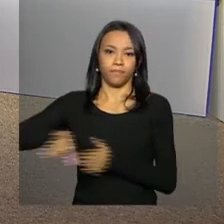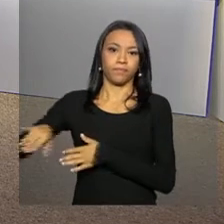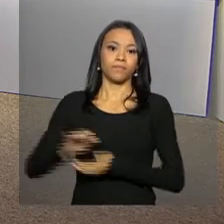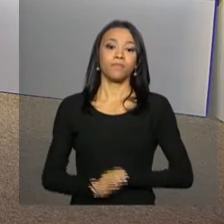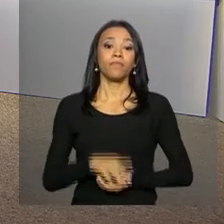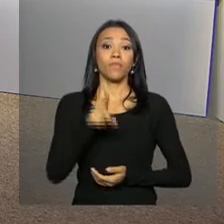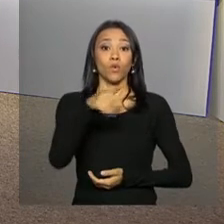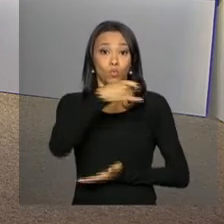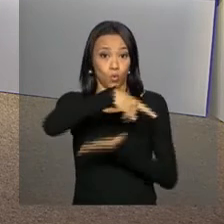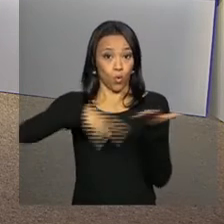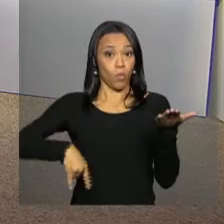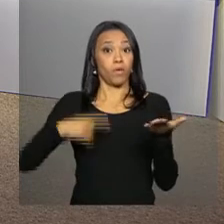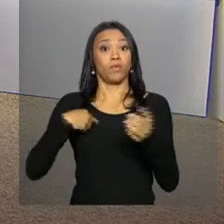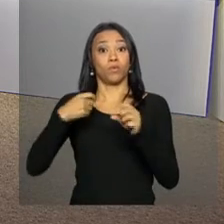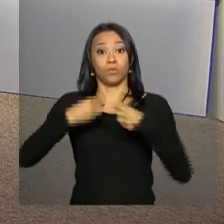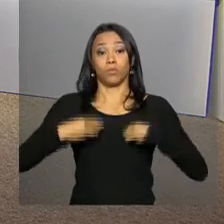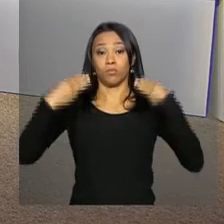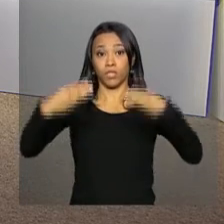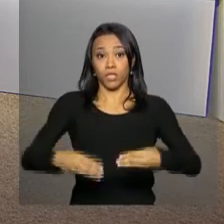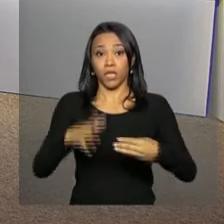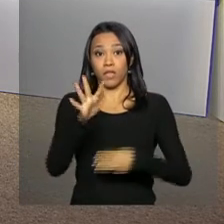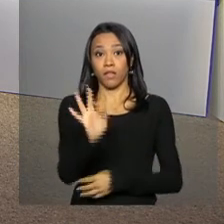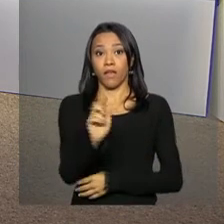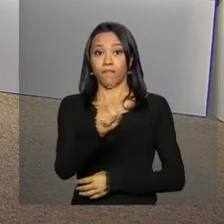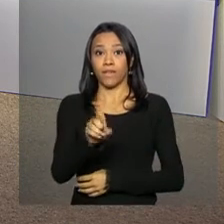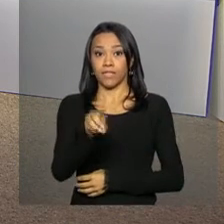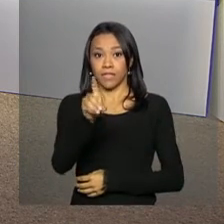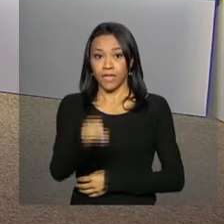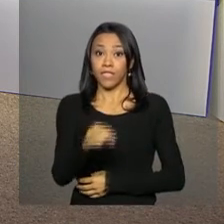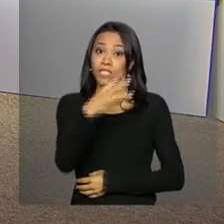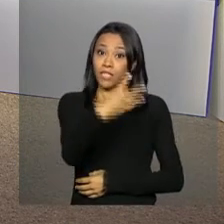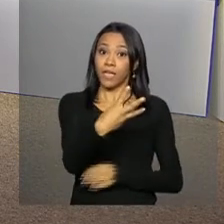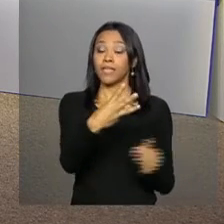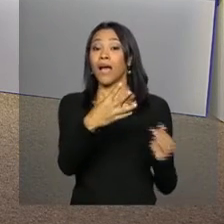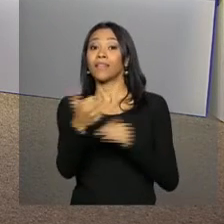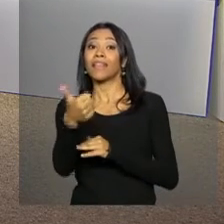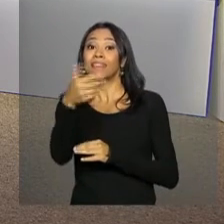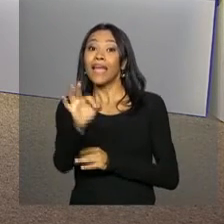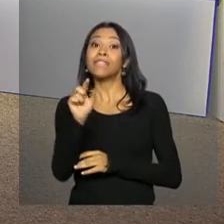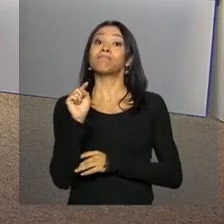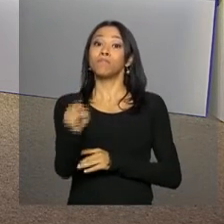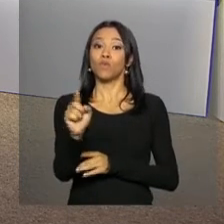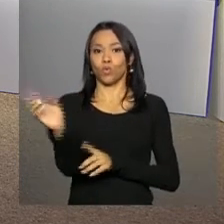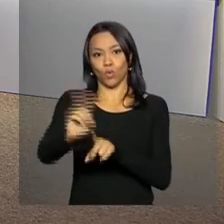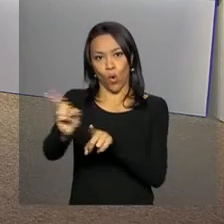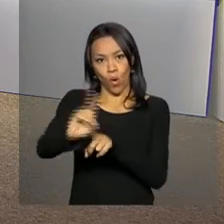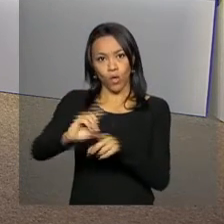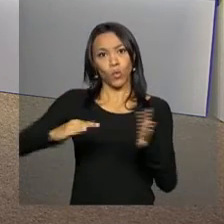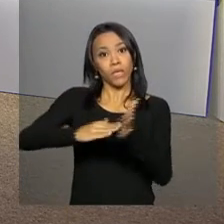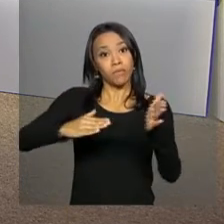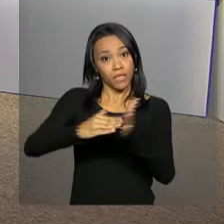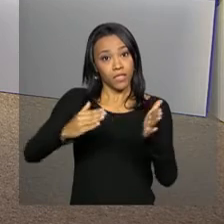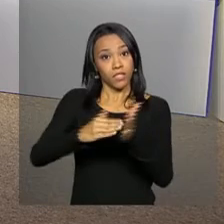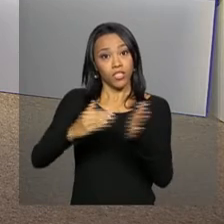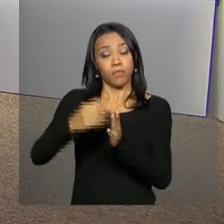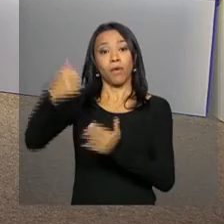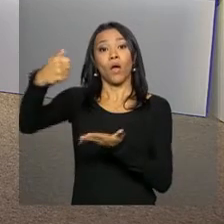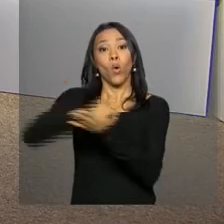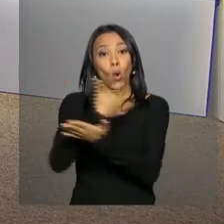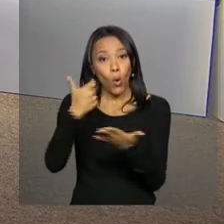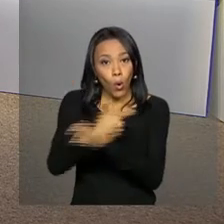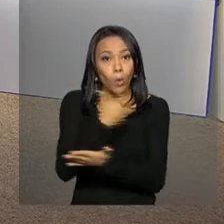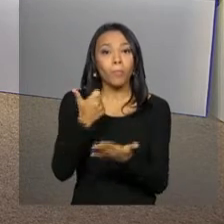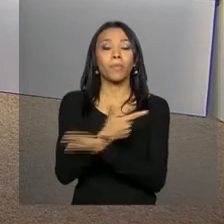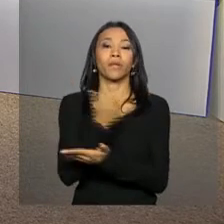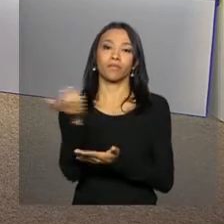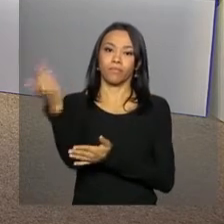portaria do Ministério da Fazenda ampliou de 3 para 10 mil dólares o limite do valor das importações de medicamentos por pessoa física